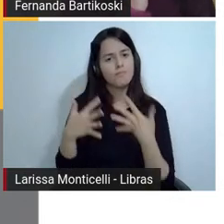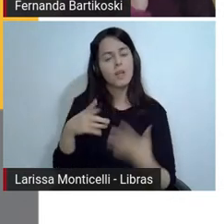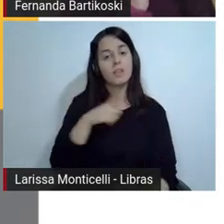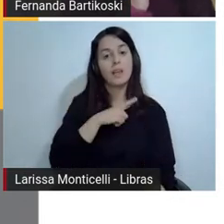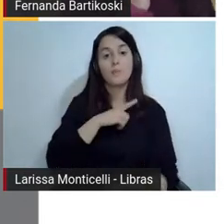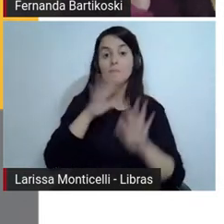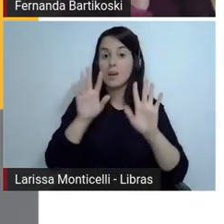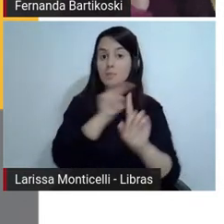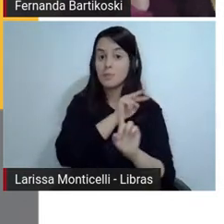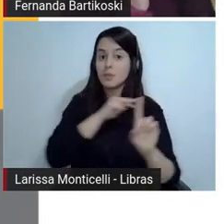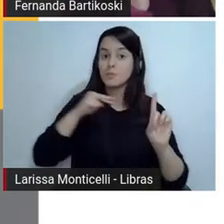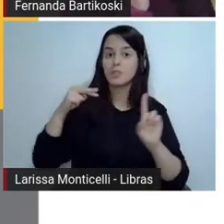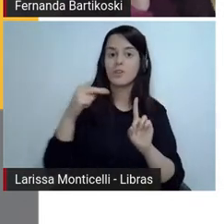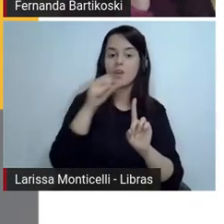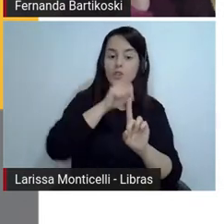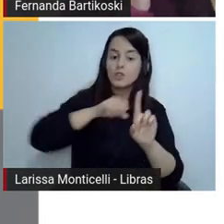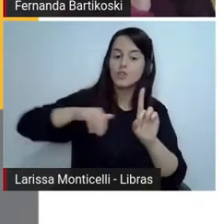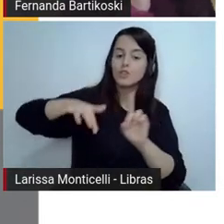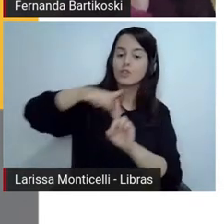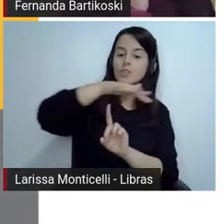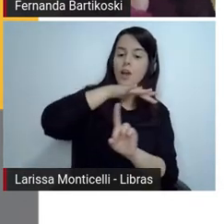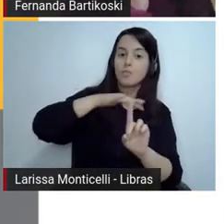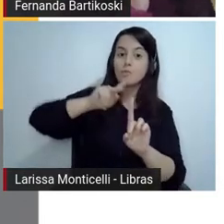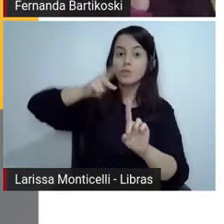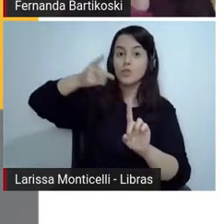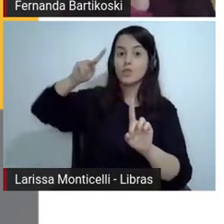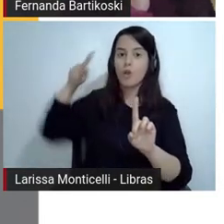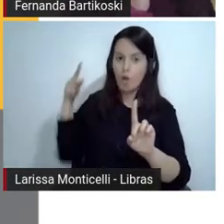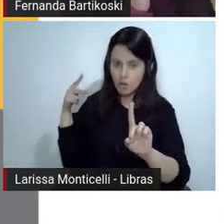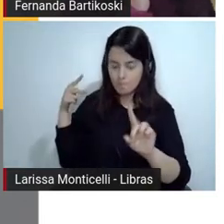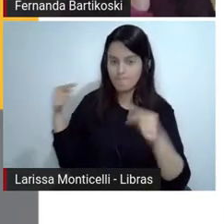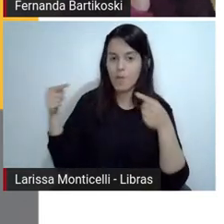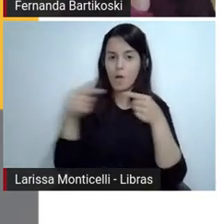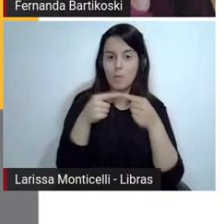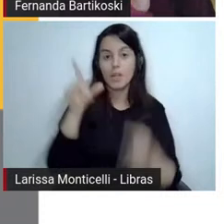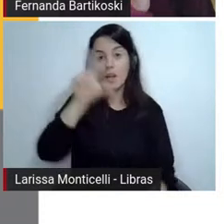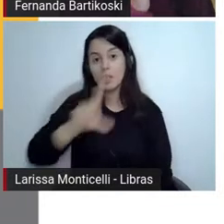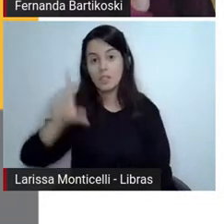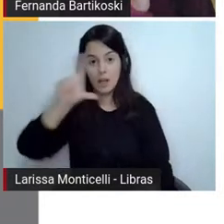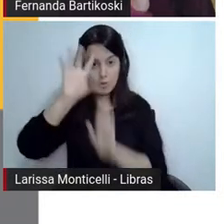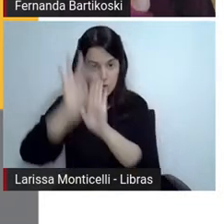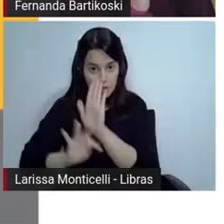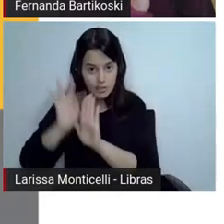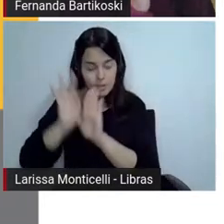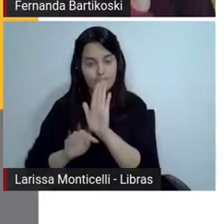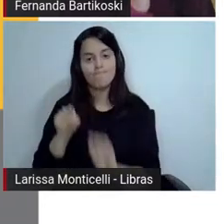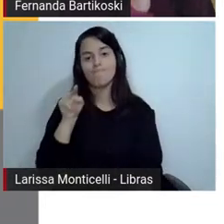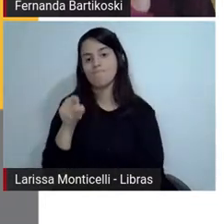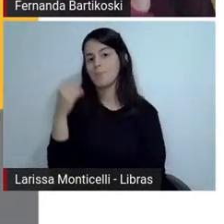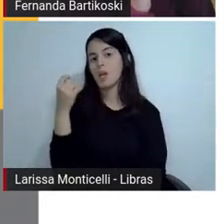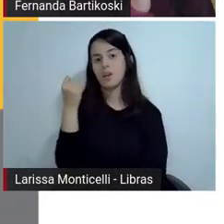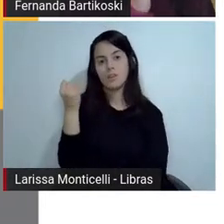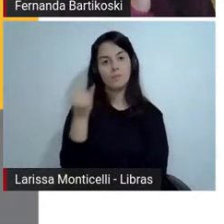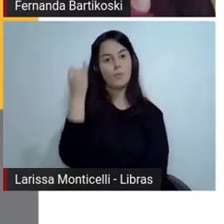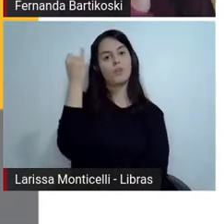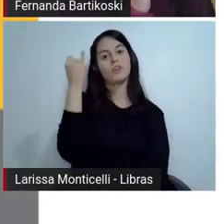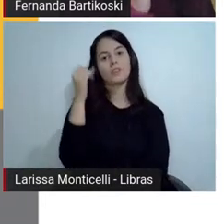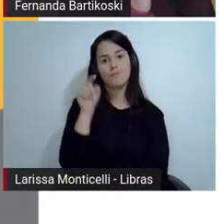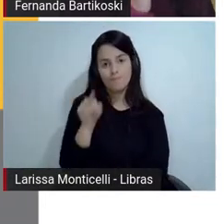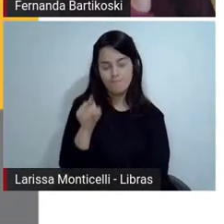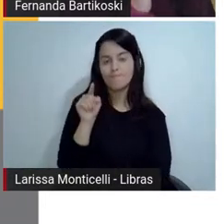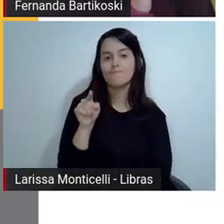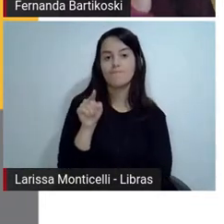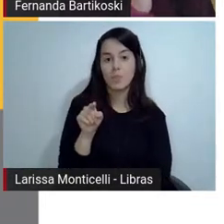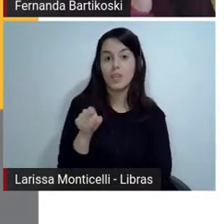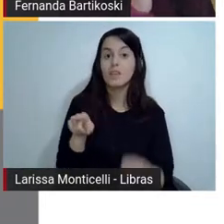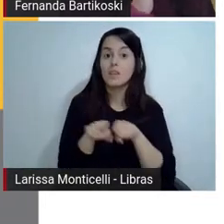os autores trazem em relação aos textos literários também é extremamente importante e como eles colocam o ato